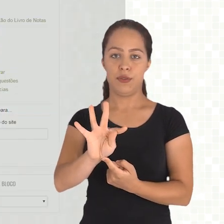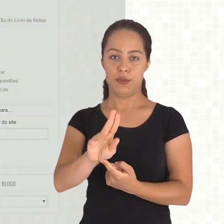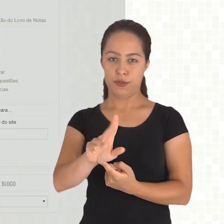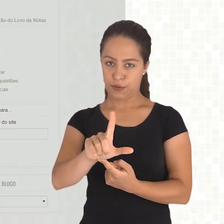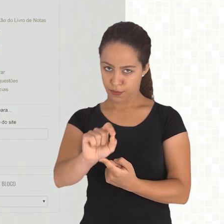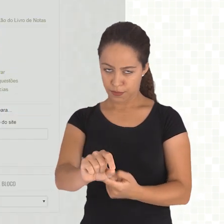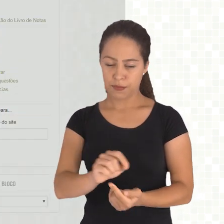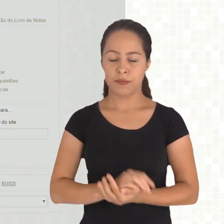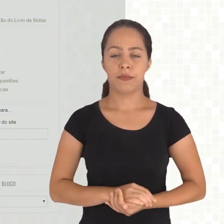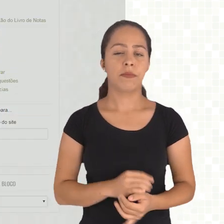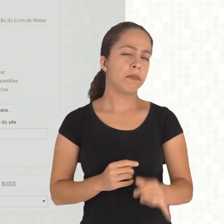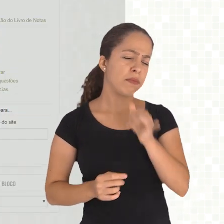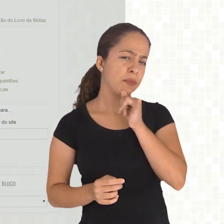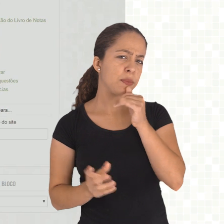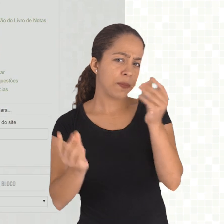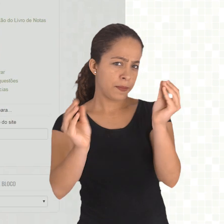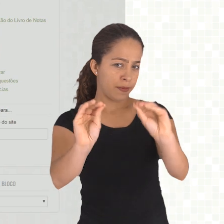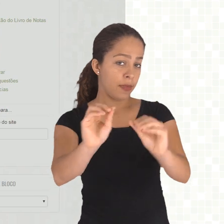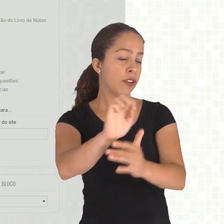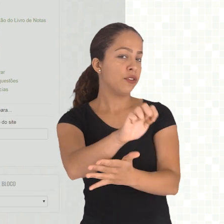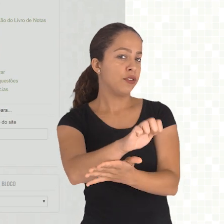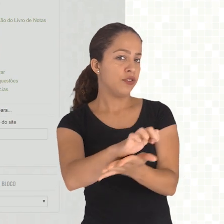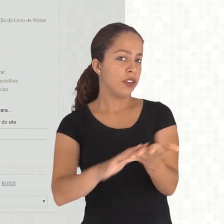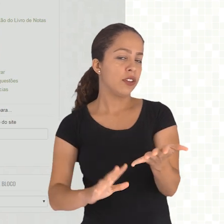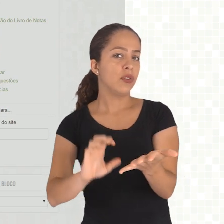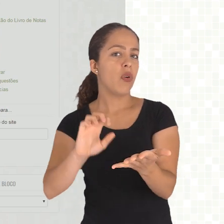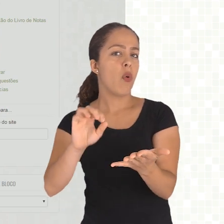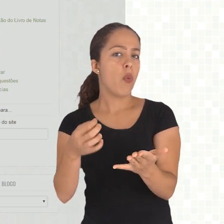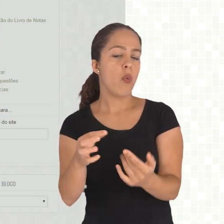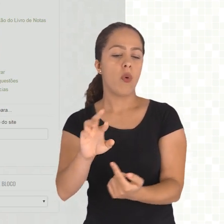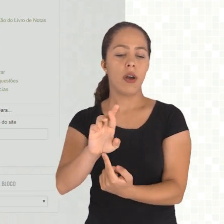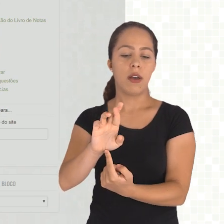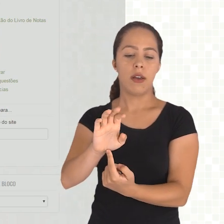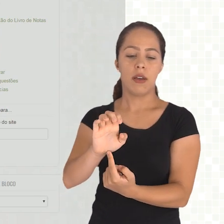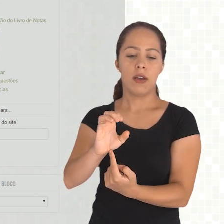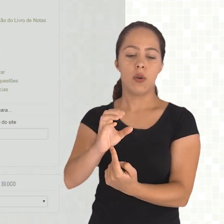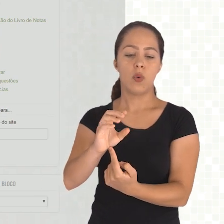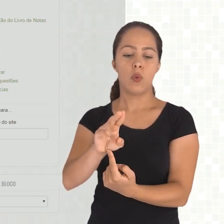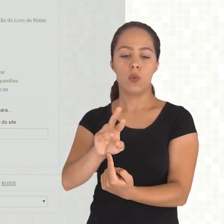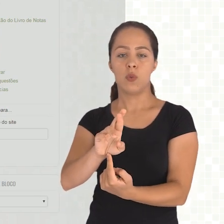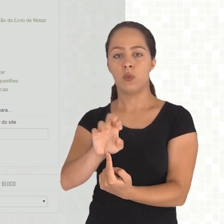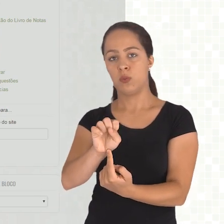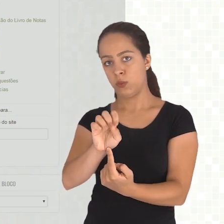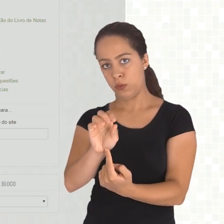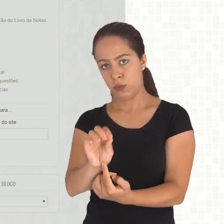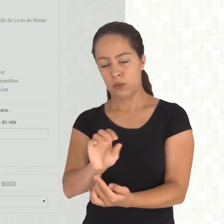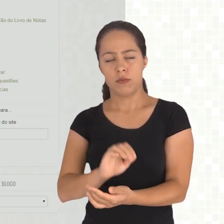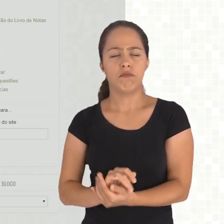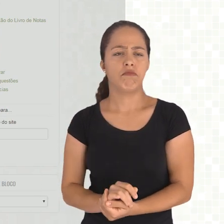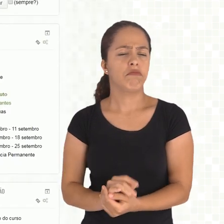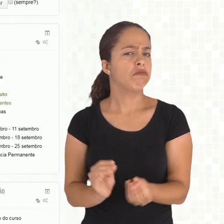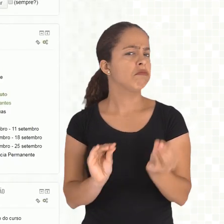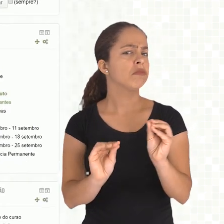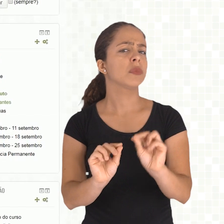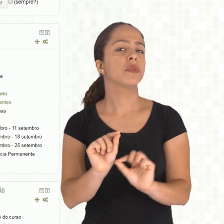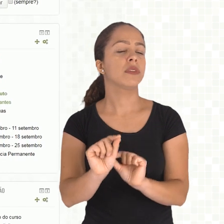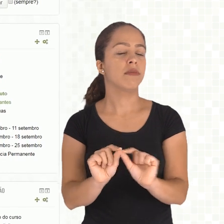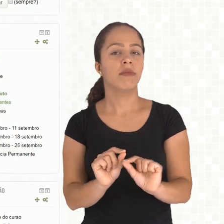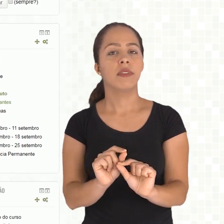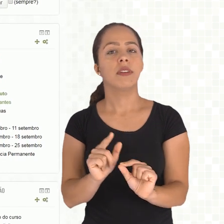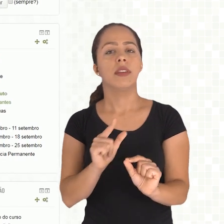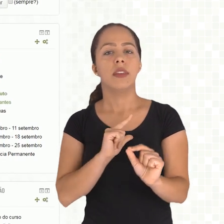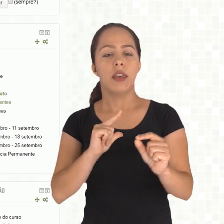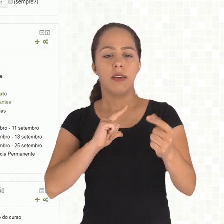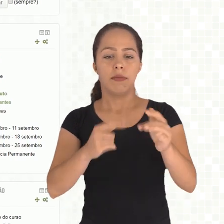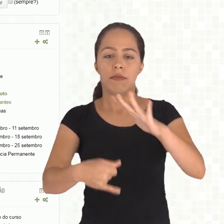aqui, através do adicionar uma atividade ou recurso, um rótulo que está aqui embaixo. E o nós vamos colocar? Uma